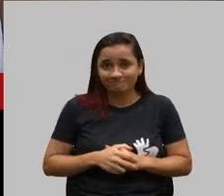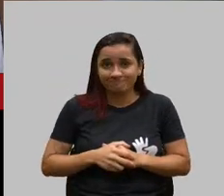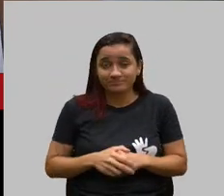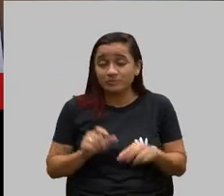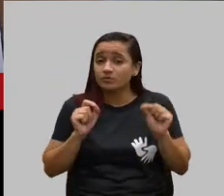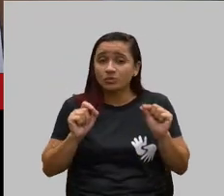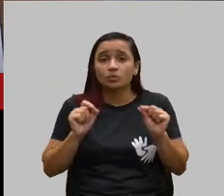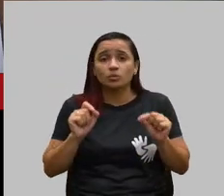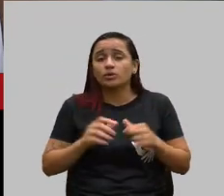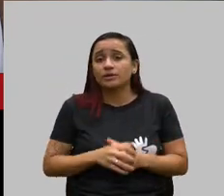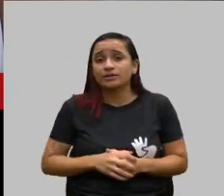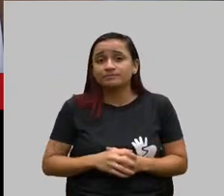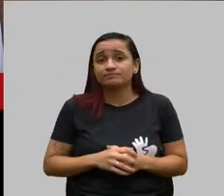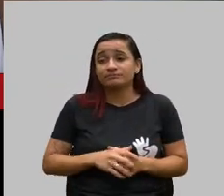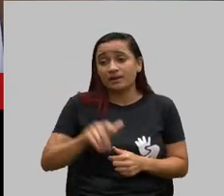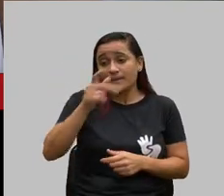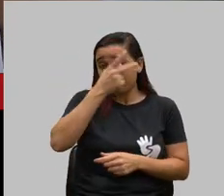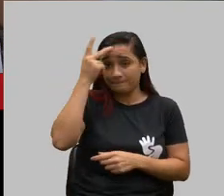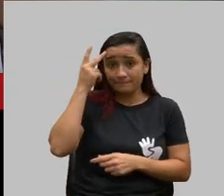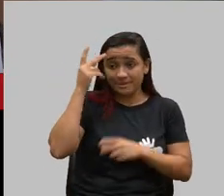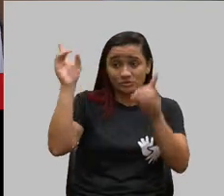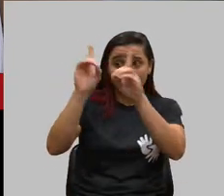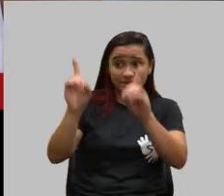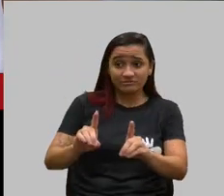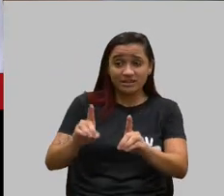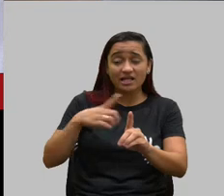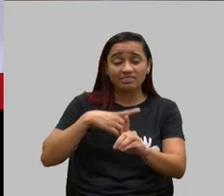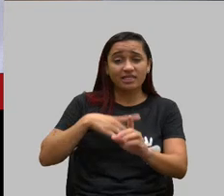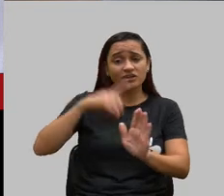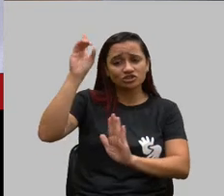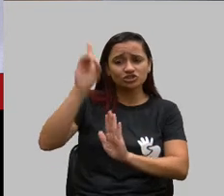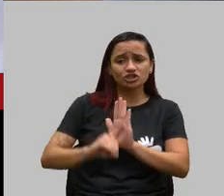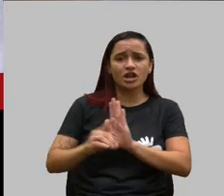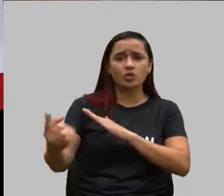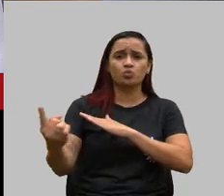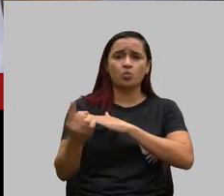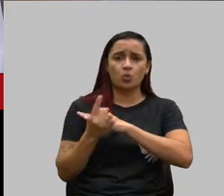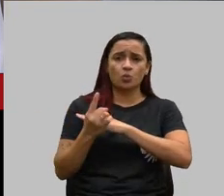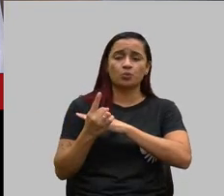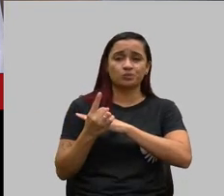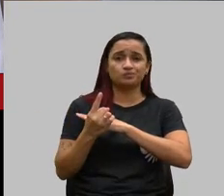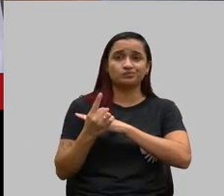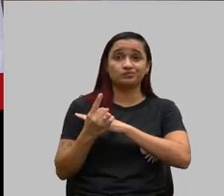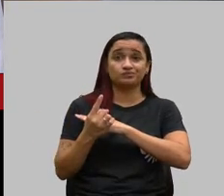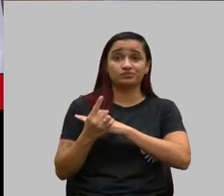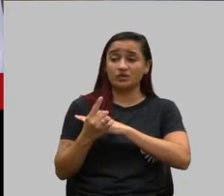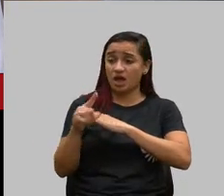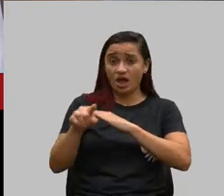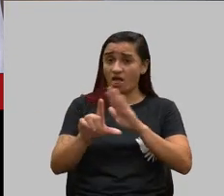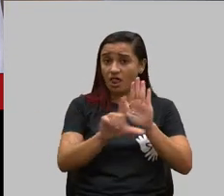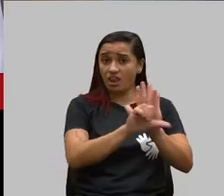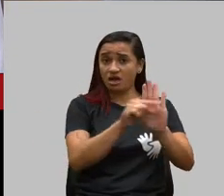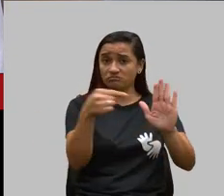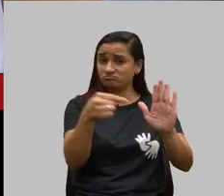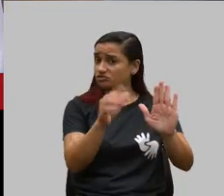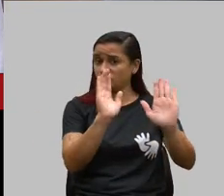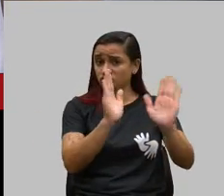que a pessoa com deficiência, ele tem o direito ao atendimento, está ali, é só colocar em prática.